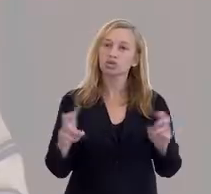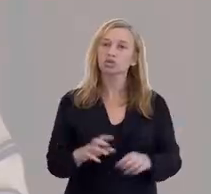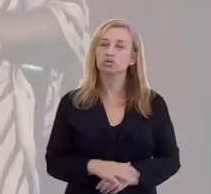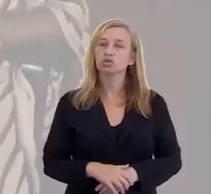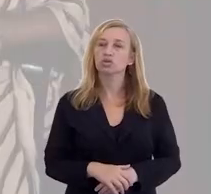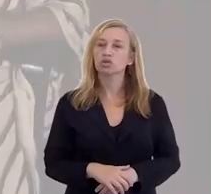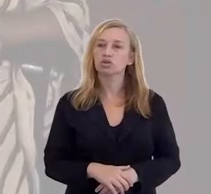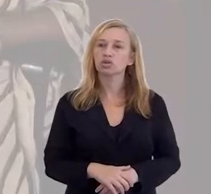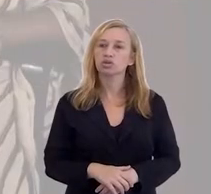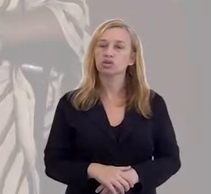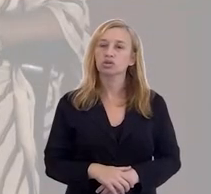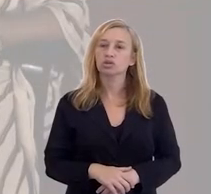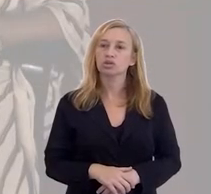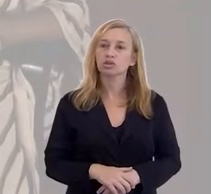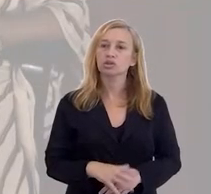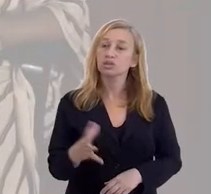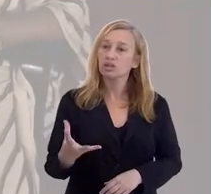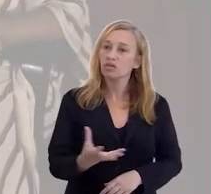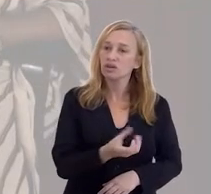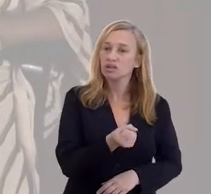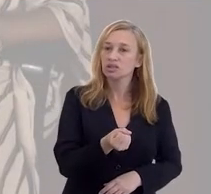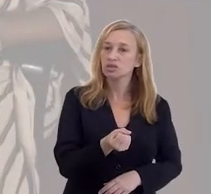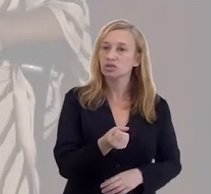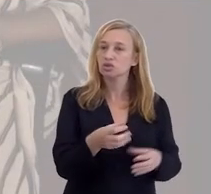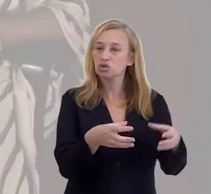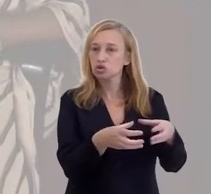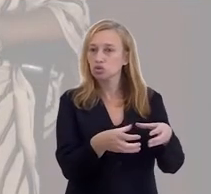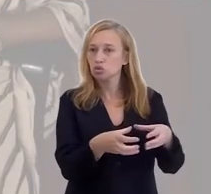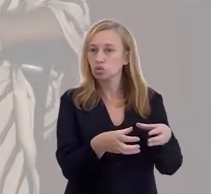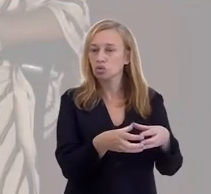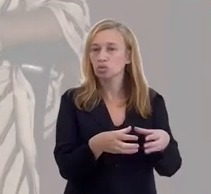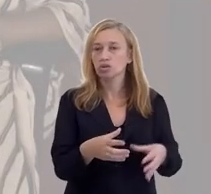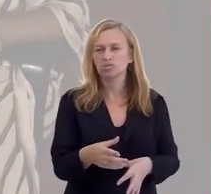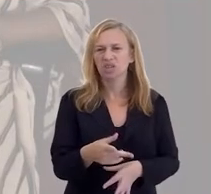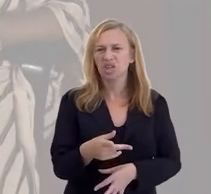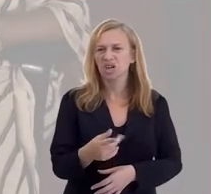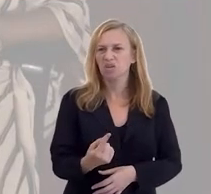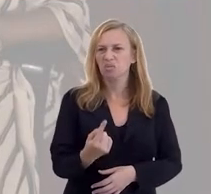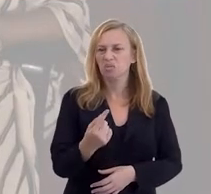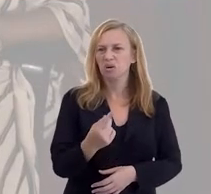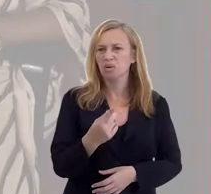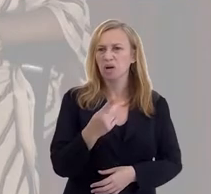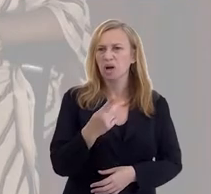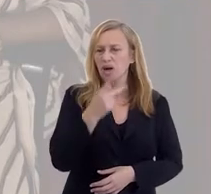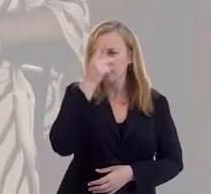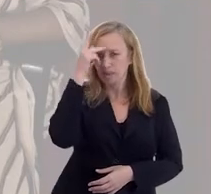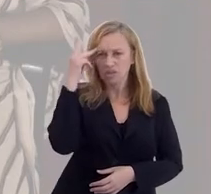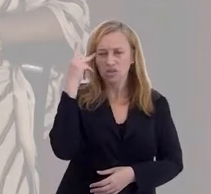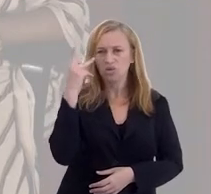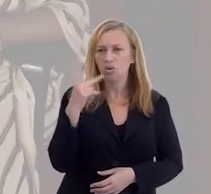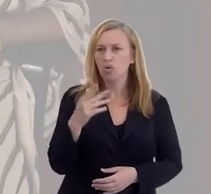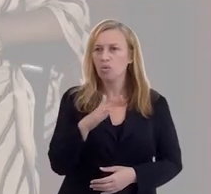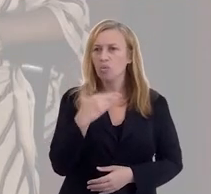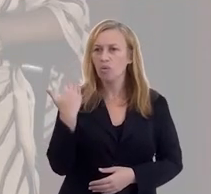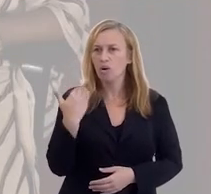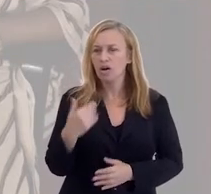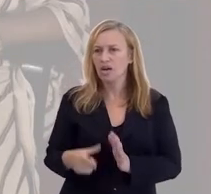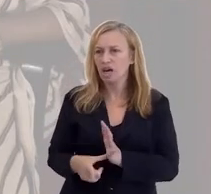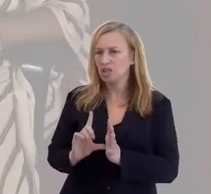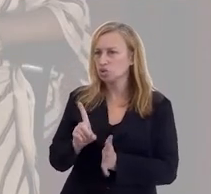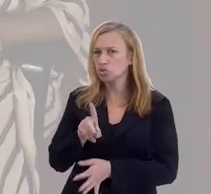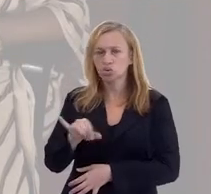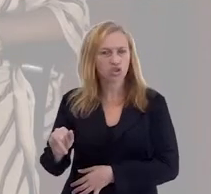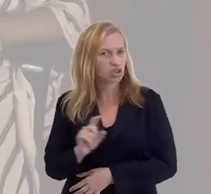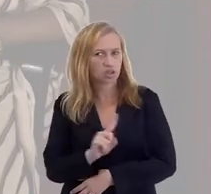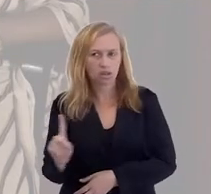Existe uma questão de resgate coletivo. Então, assim, ninguém morre